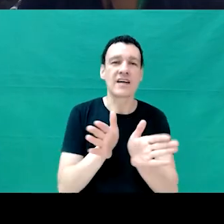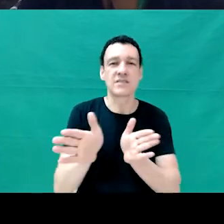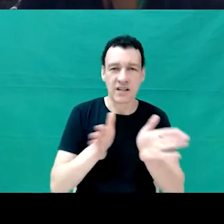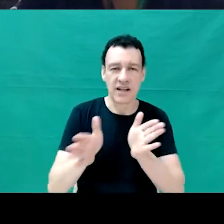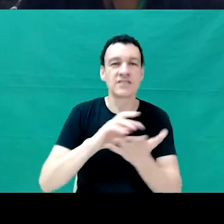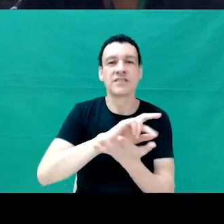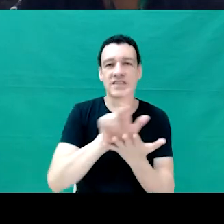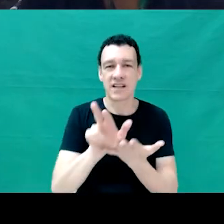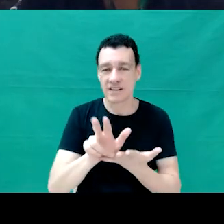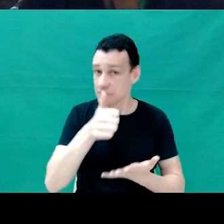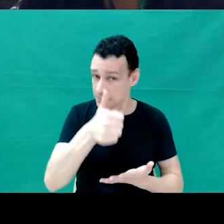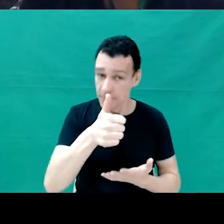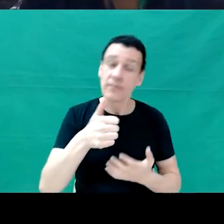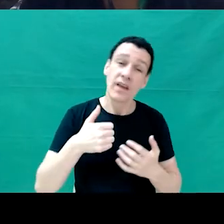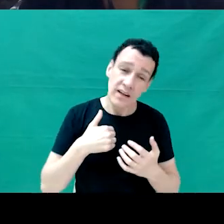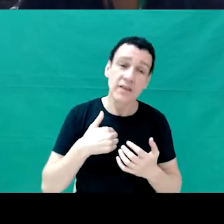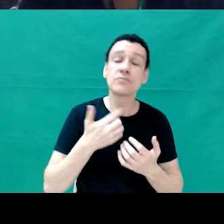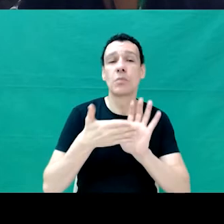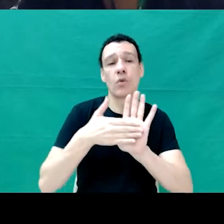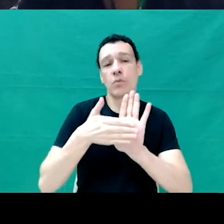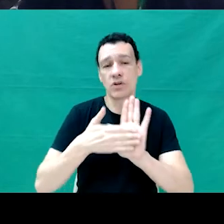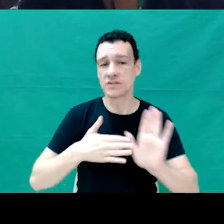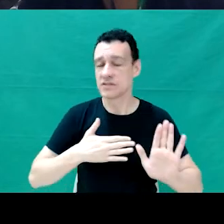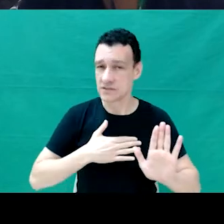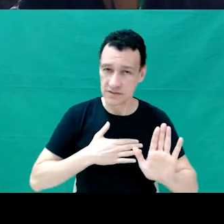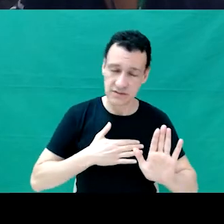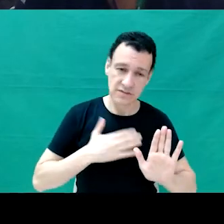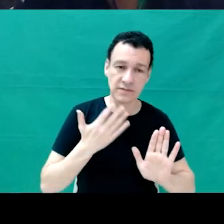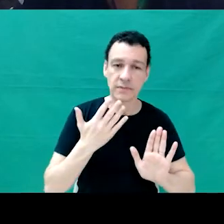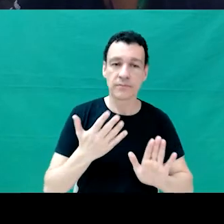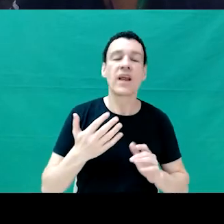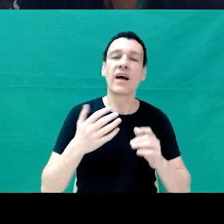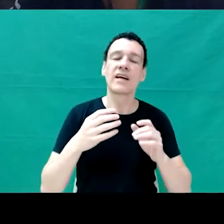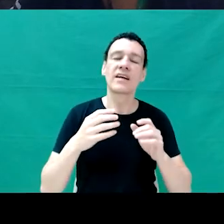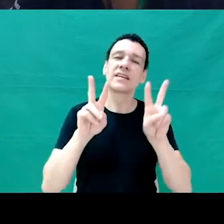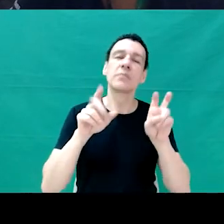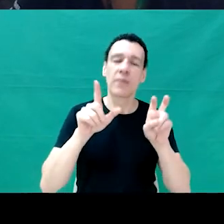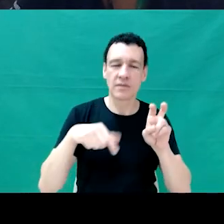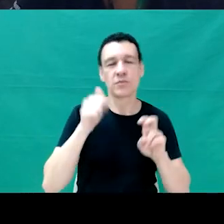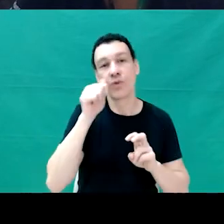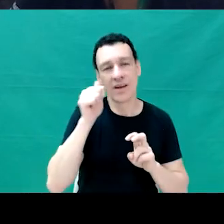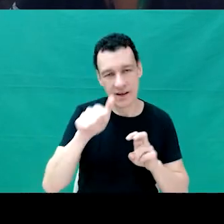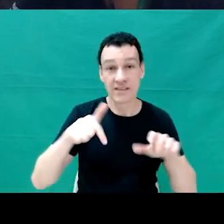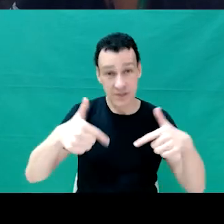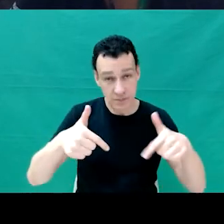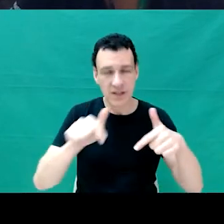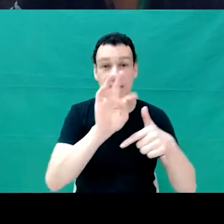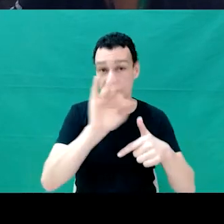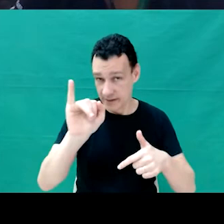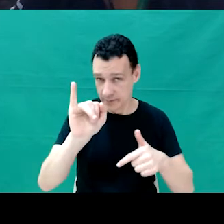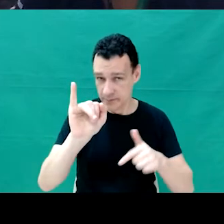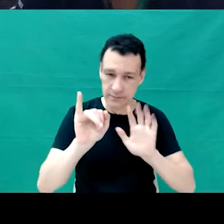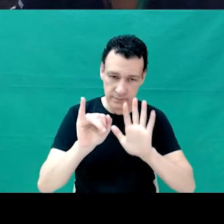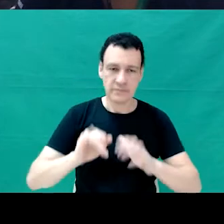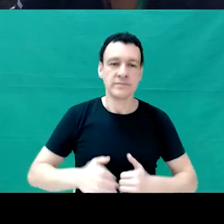dentro da pauta de diversidade que é a pauta das mulheres na TI. Então, o título é